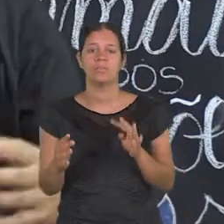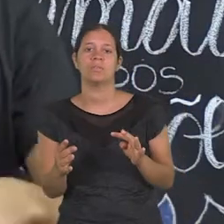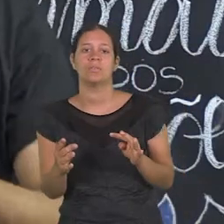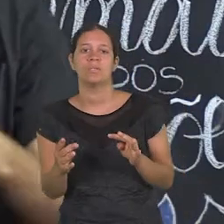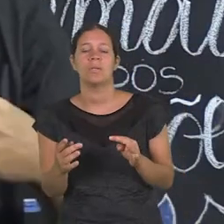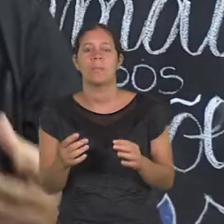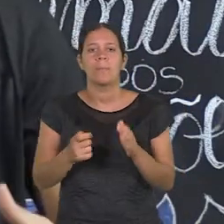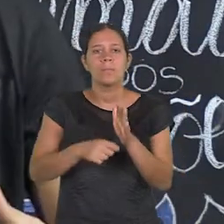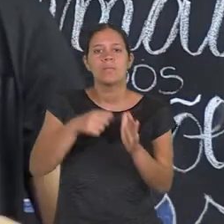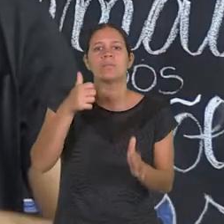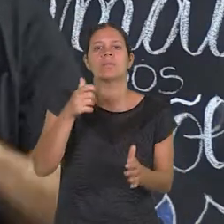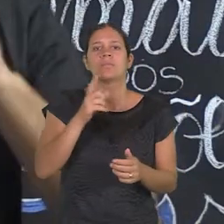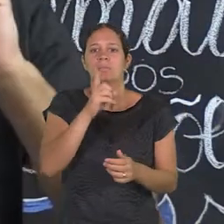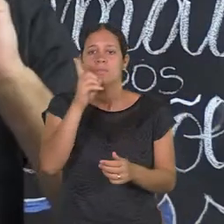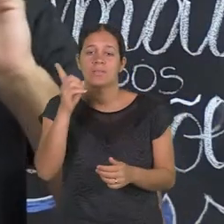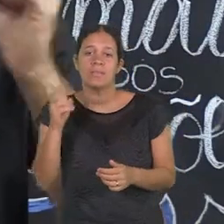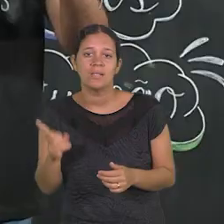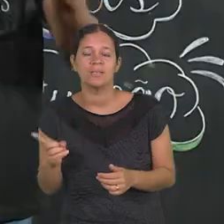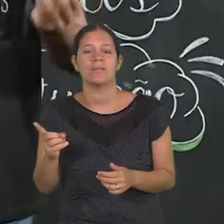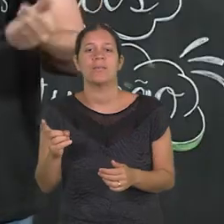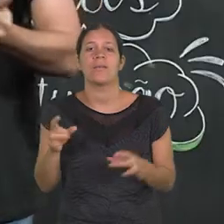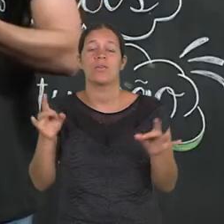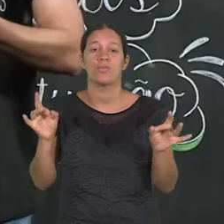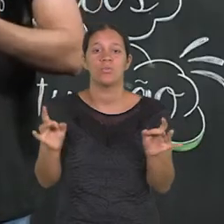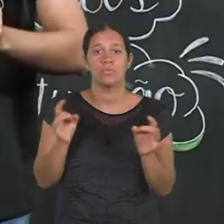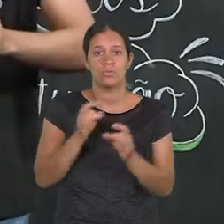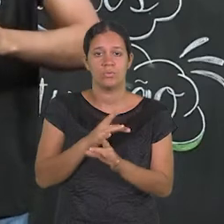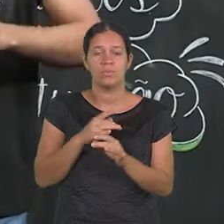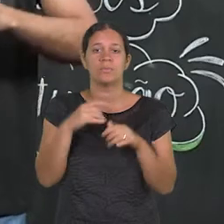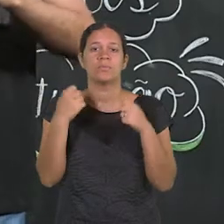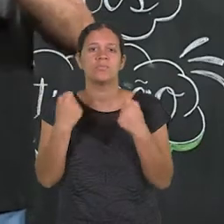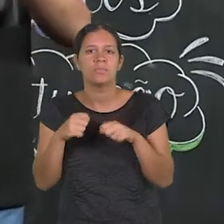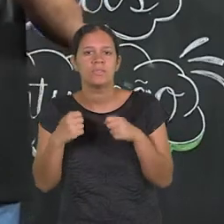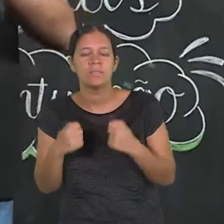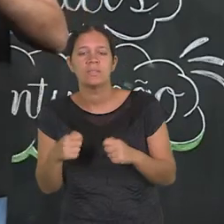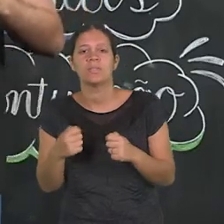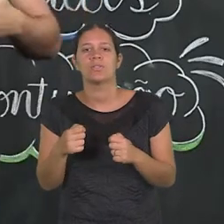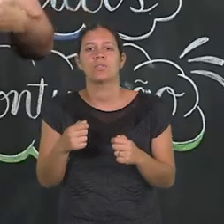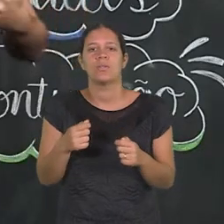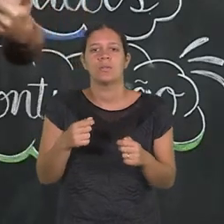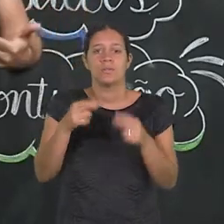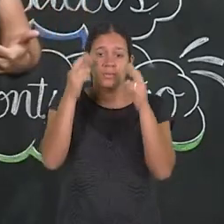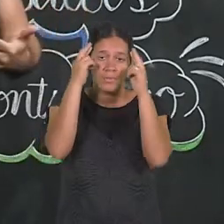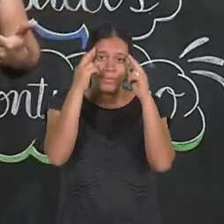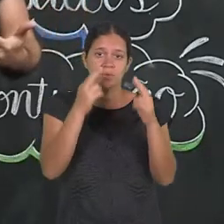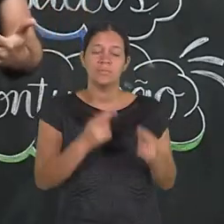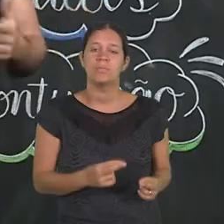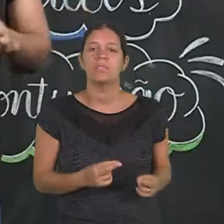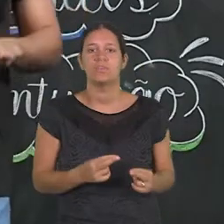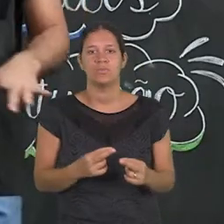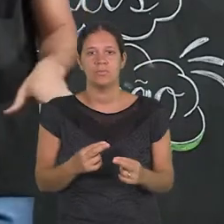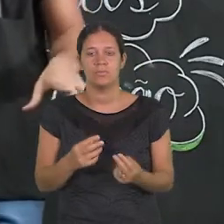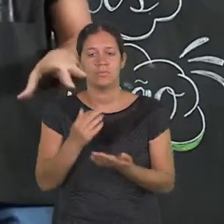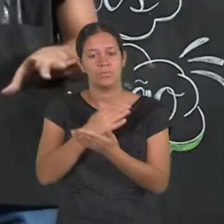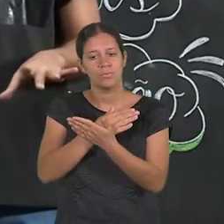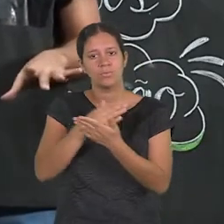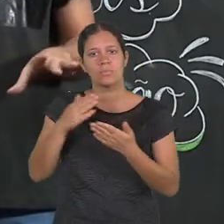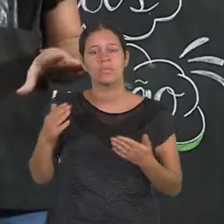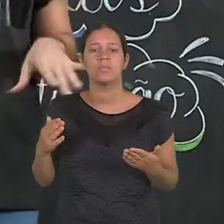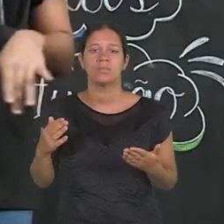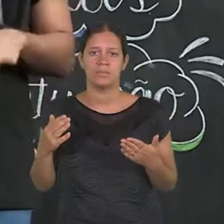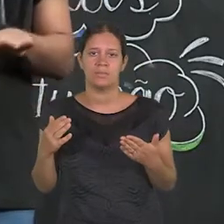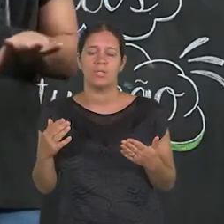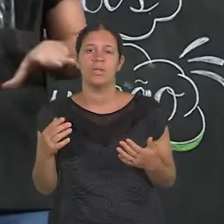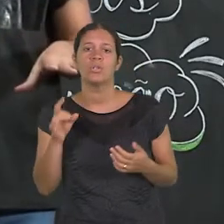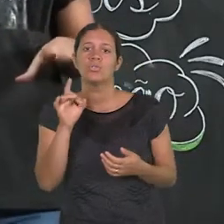imaginando. Nem era o primeiro dia de aula. Ou seja, a situação acaba. Eu preciso de um respeito à ordem cronológica da história. Então, início,